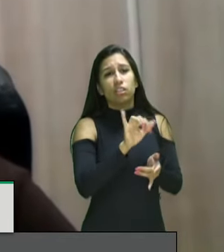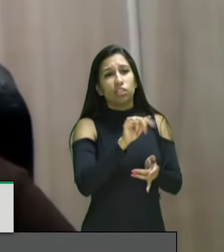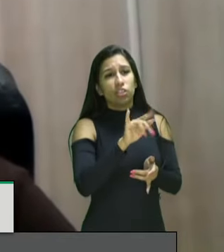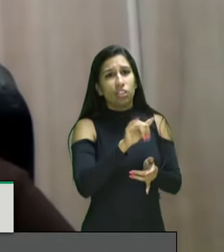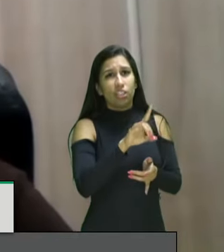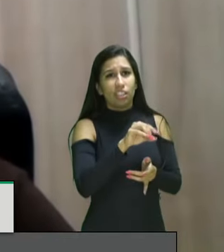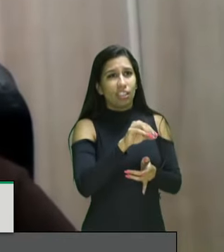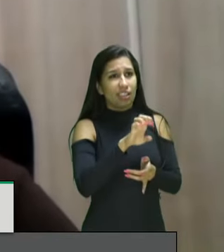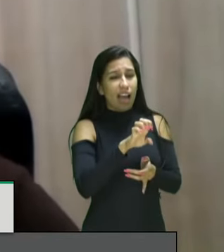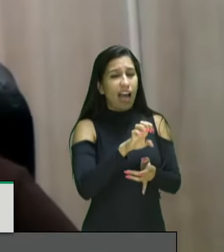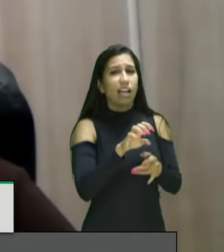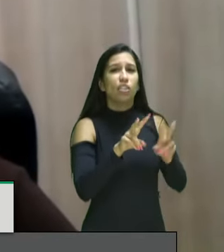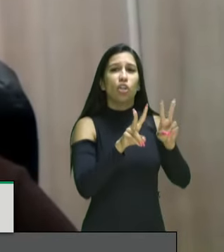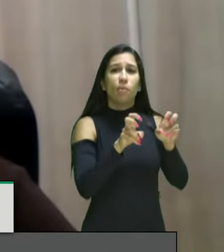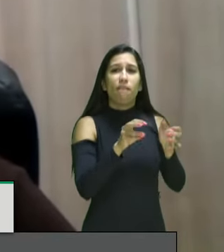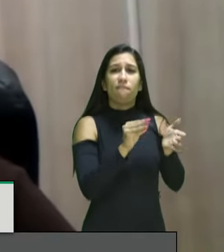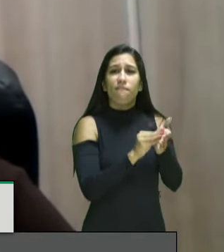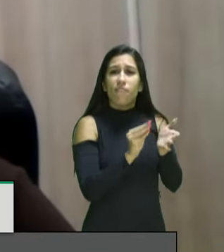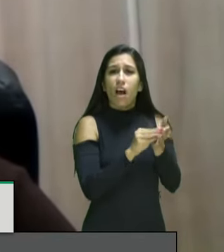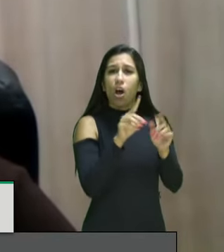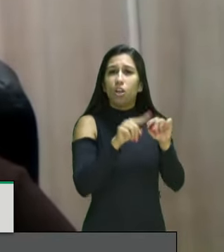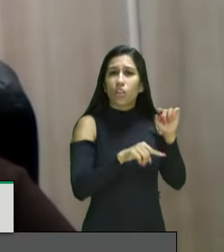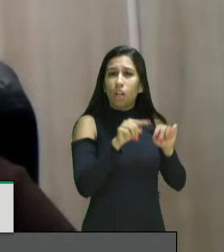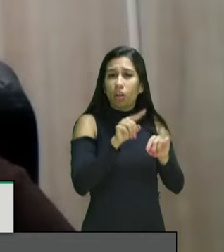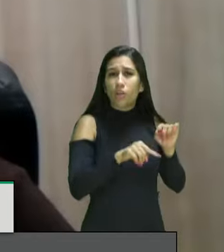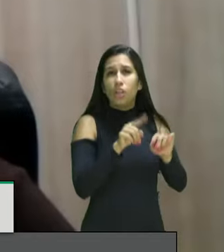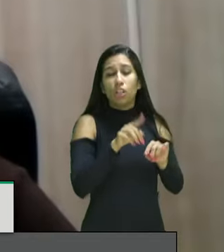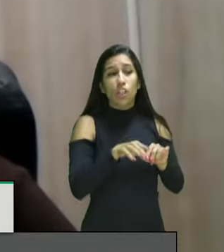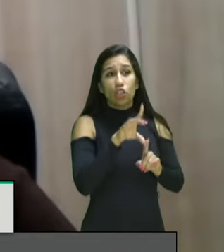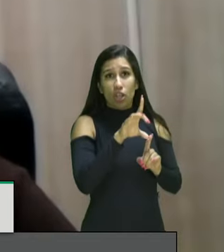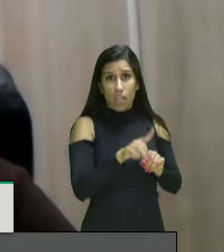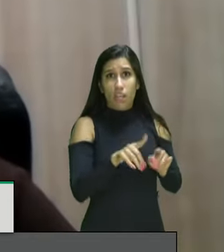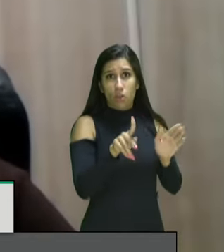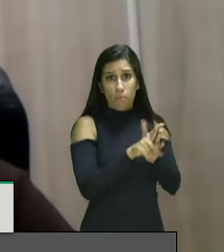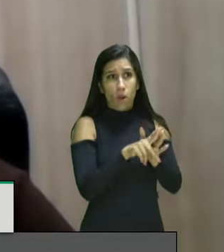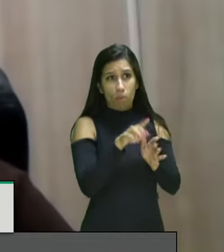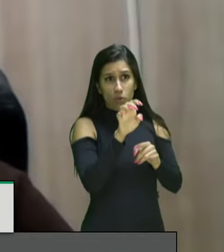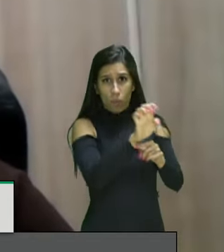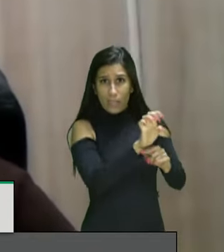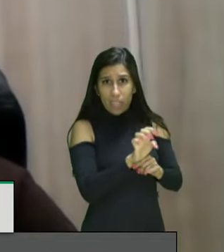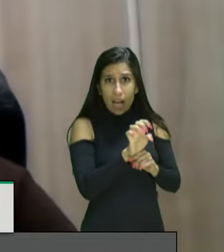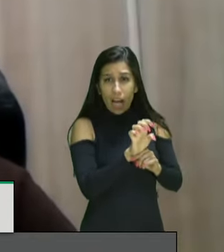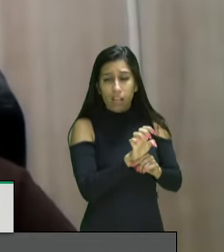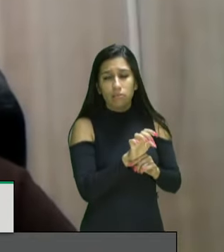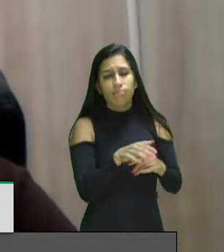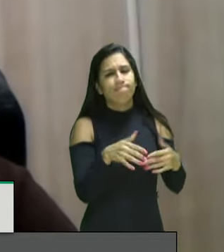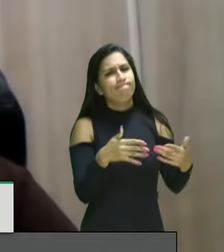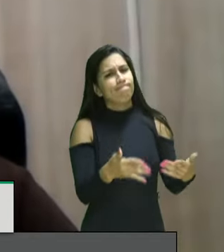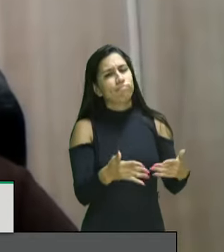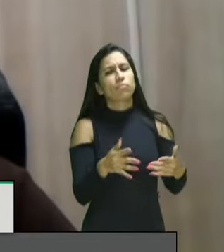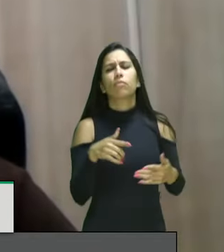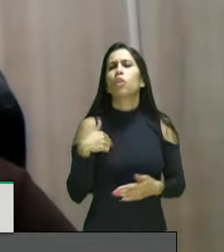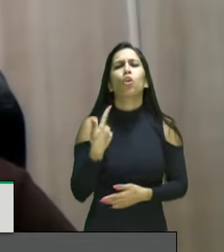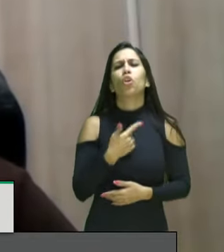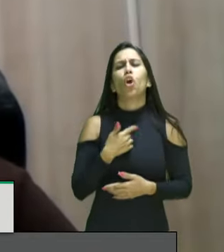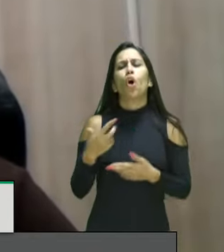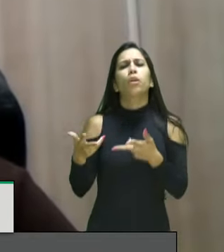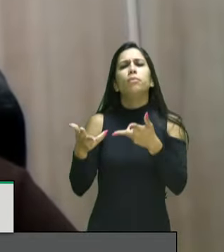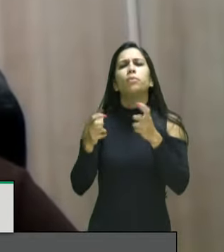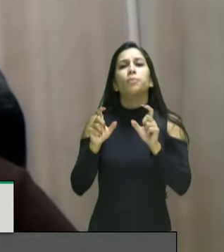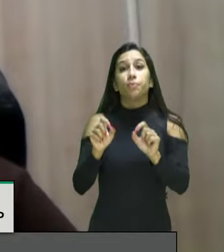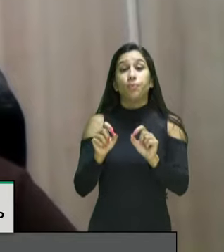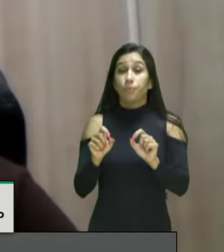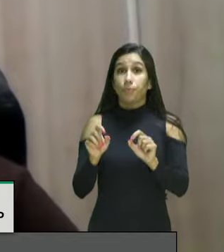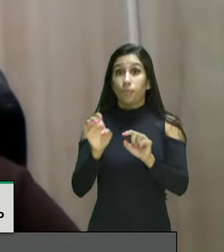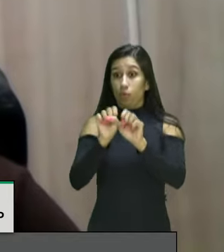equipamentos dos serviços dos direitos por parte do Estado o que nós verificamos é que por parte do sistema de